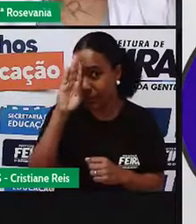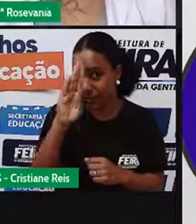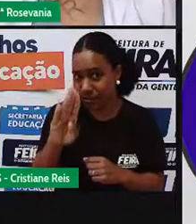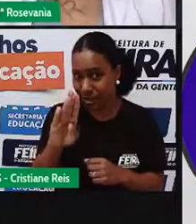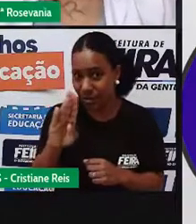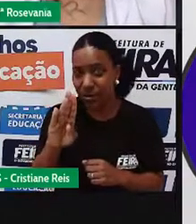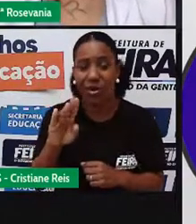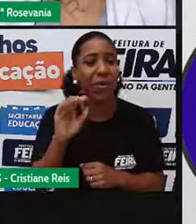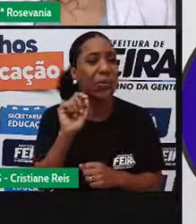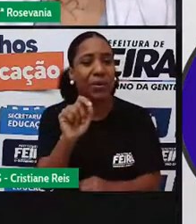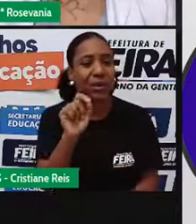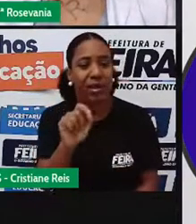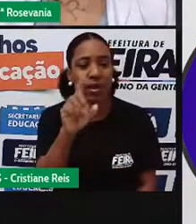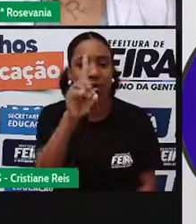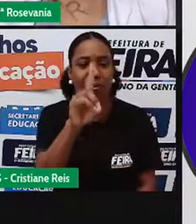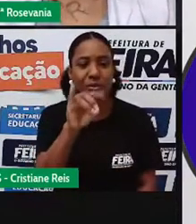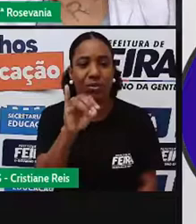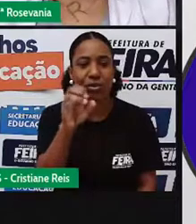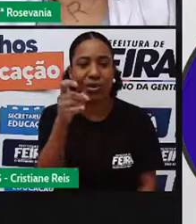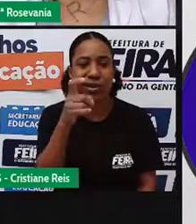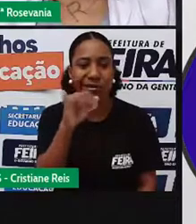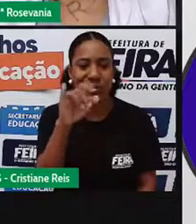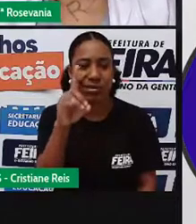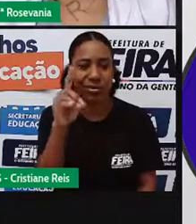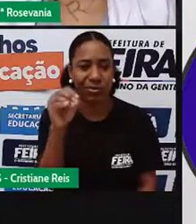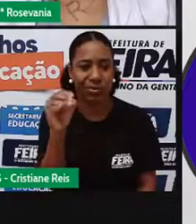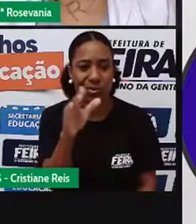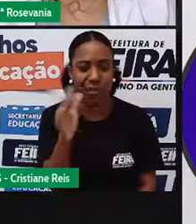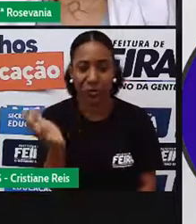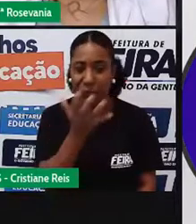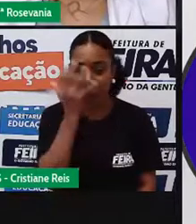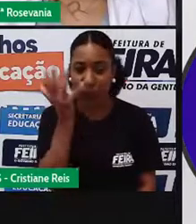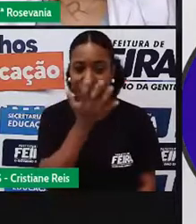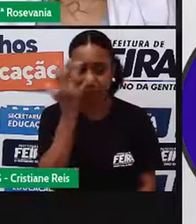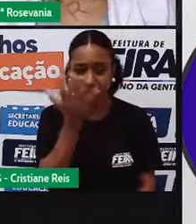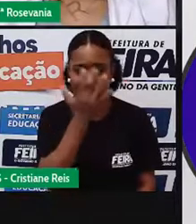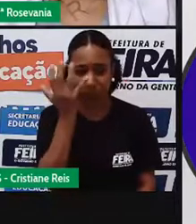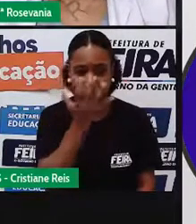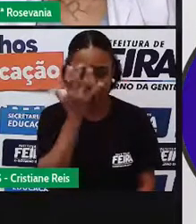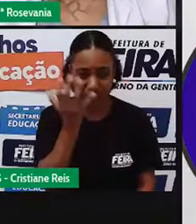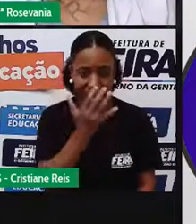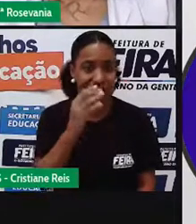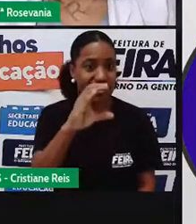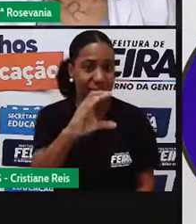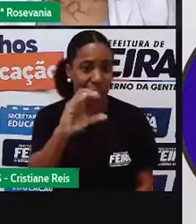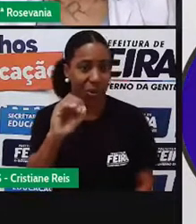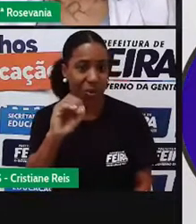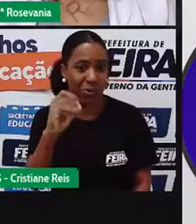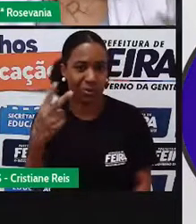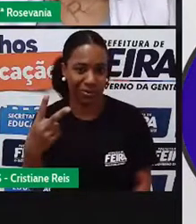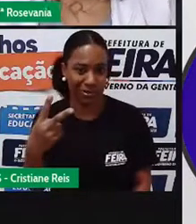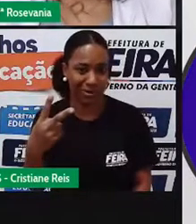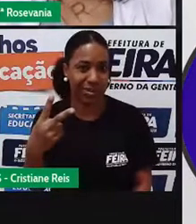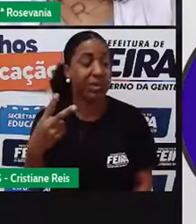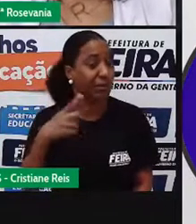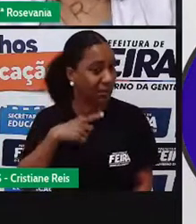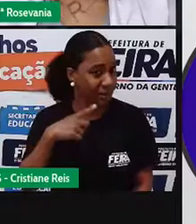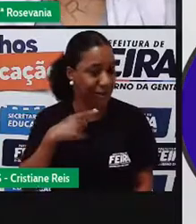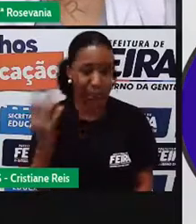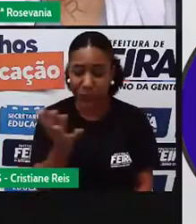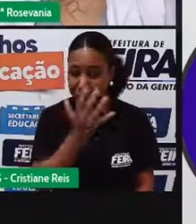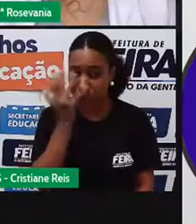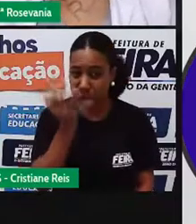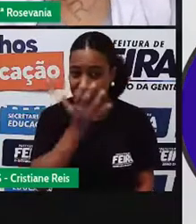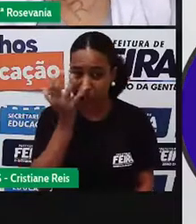de dióxido de carbono, né, que são os gases do efeito estufa. Então, os transportes rodoviários apresentados pelos carros que tem o combustível